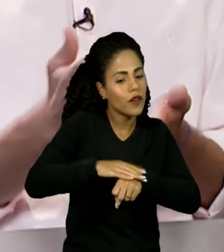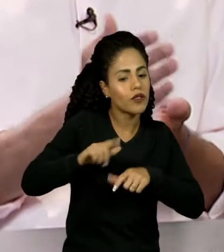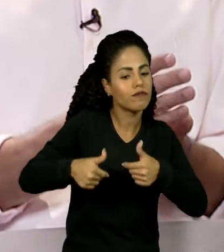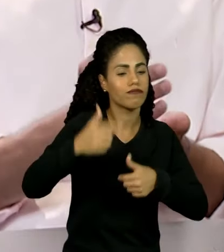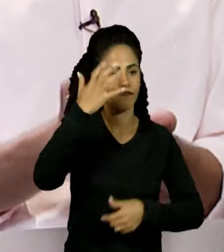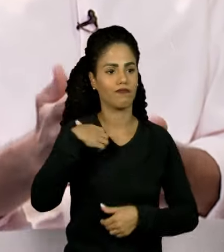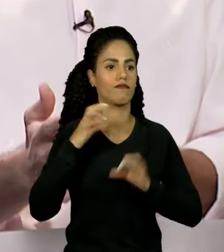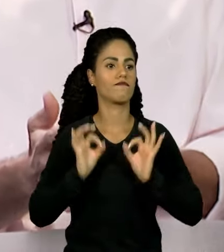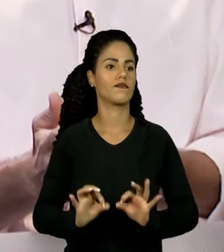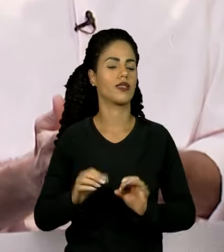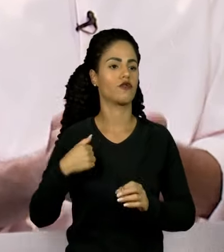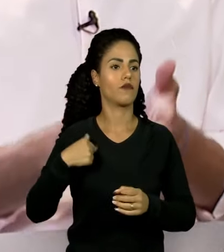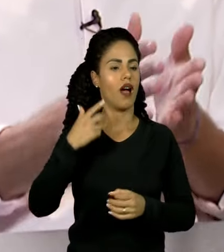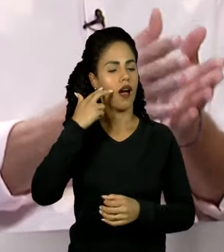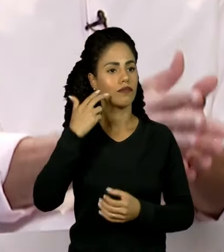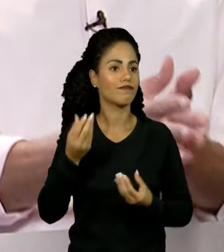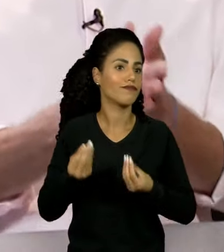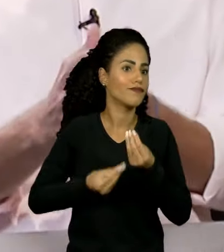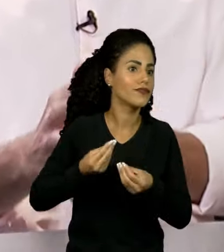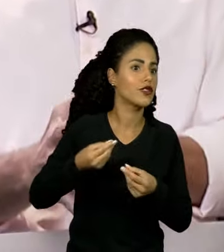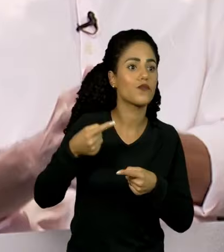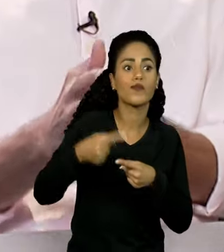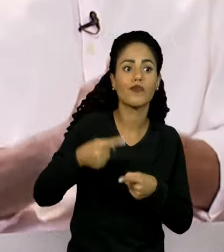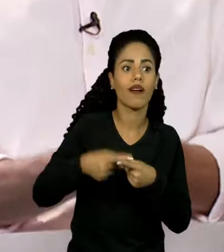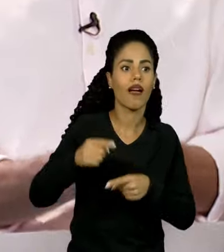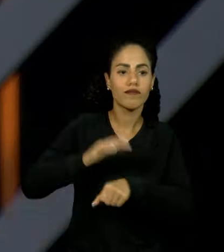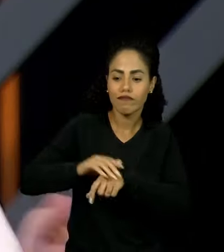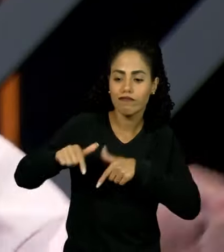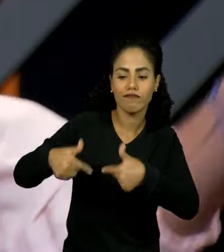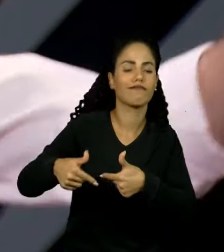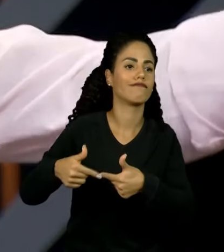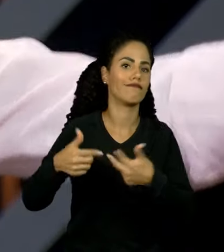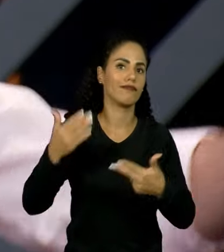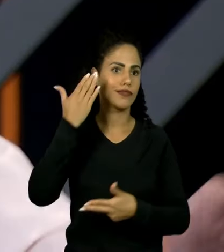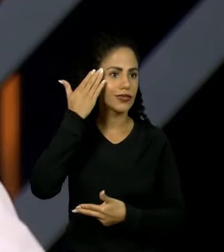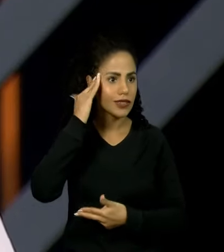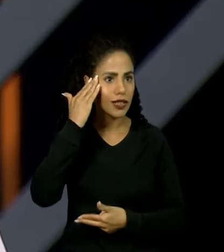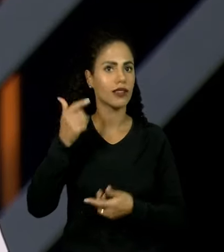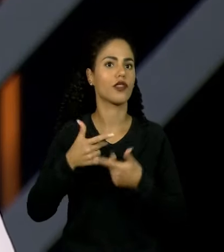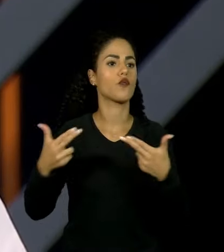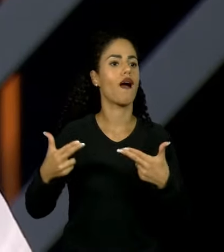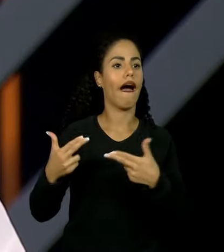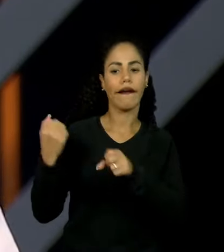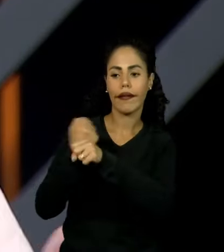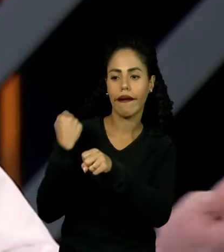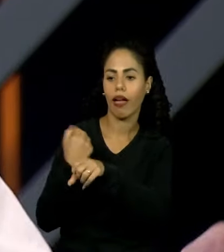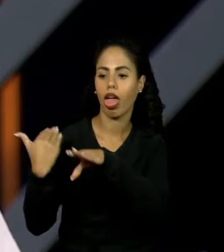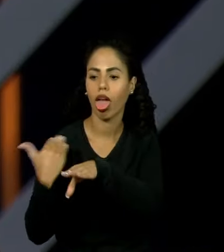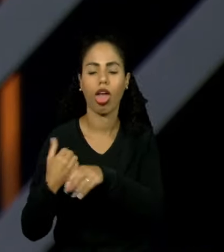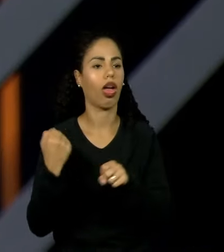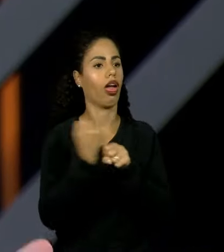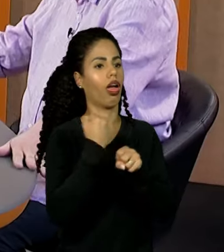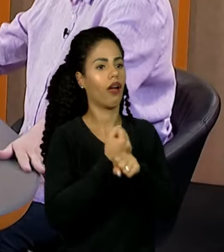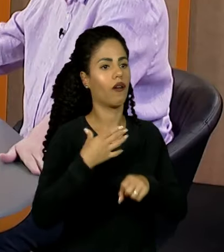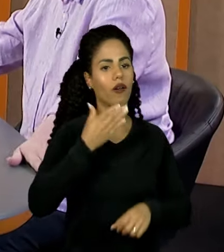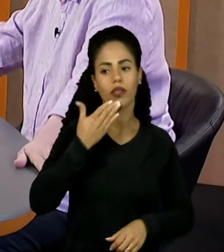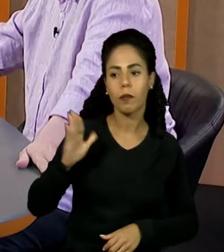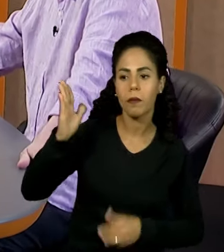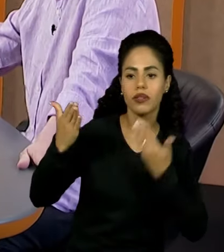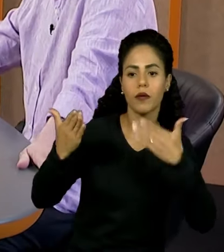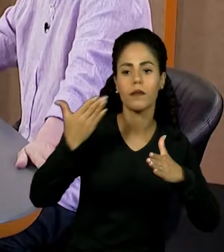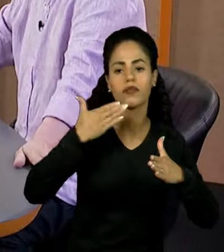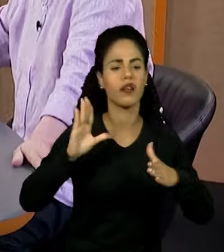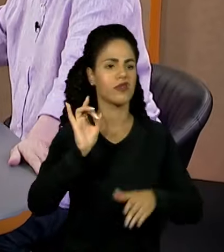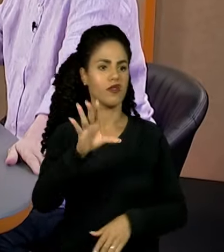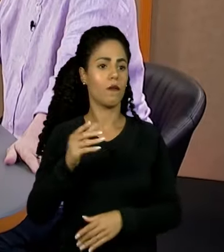sérias. E faltam políticas públicas sérias porque política pública nessa área não dá voto. Dá mais voto construir viaduto, asfaltar rua em véspera de eleição. Quando a gente